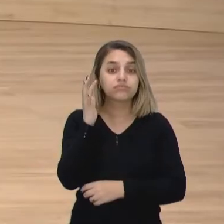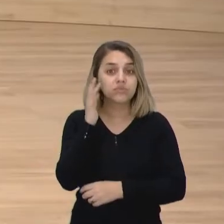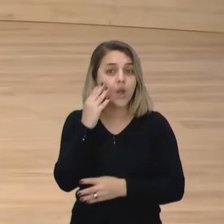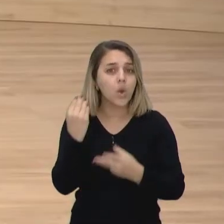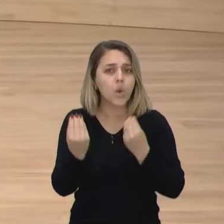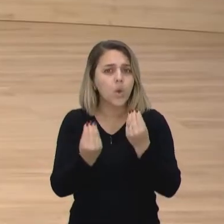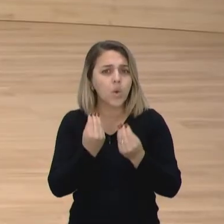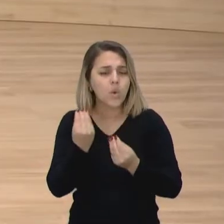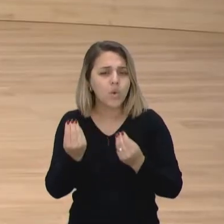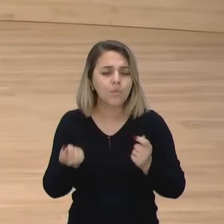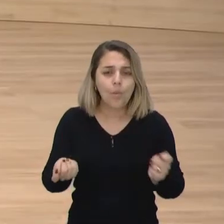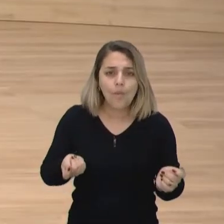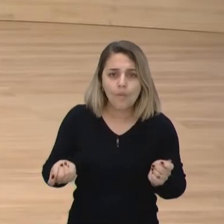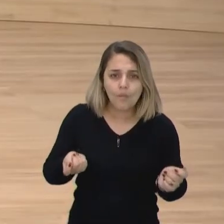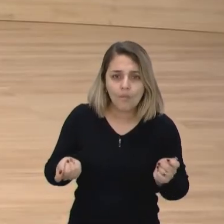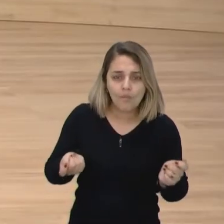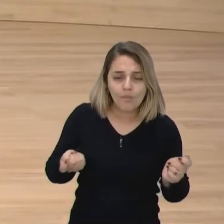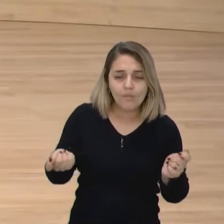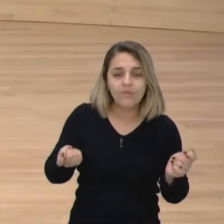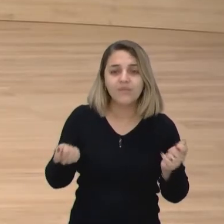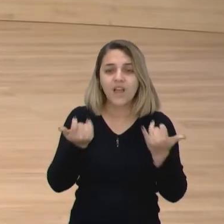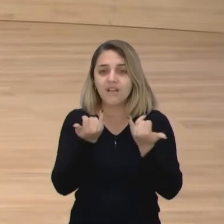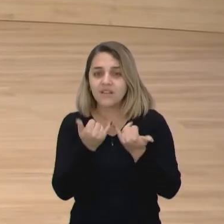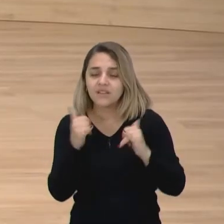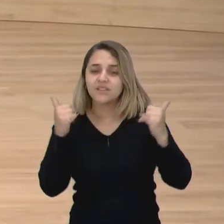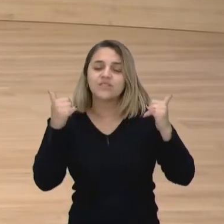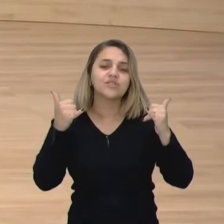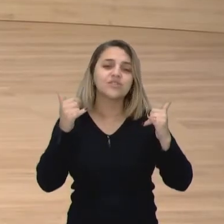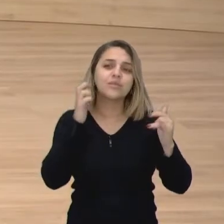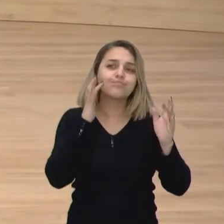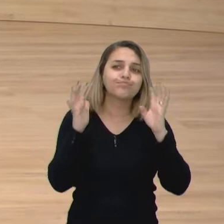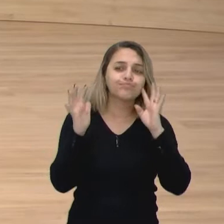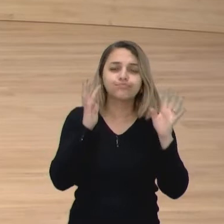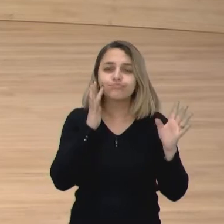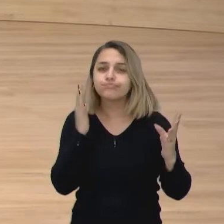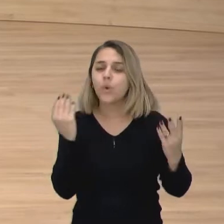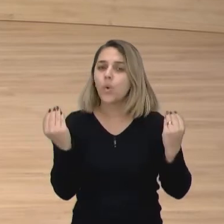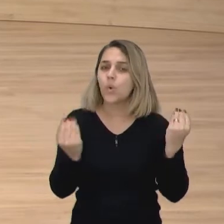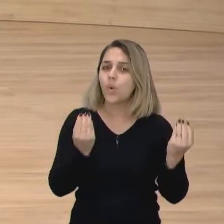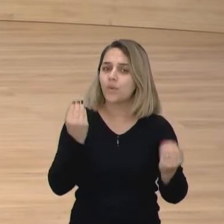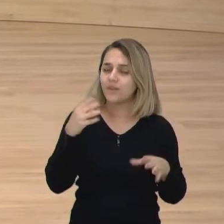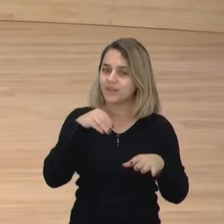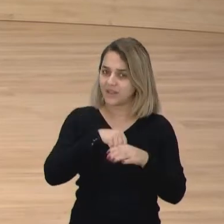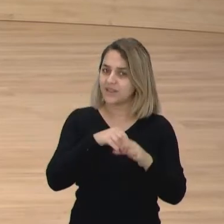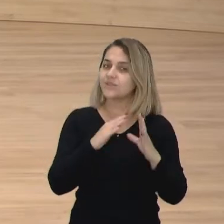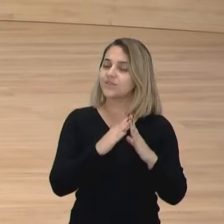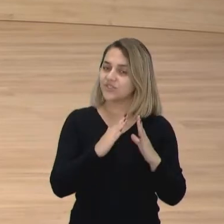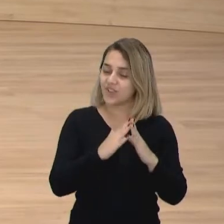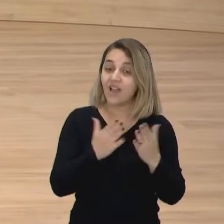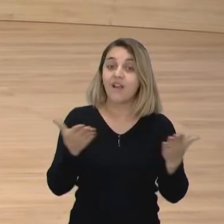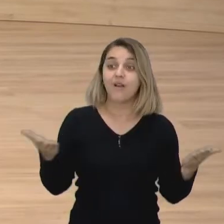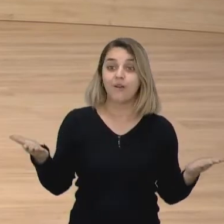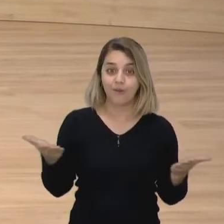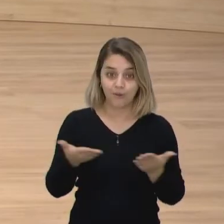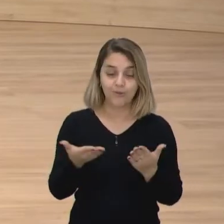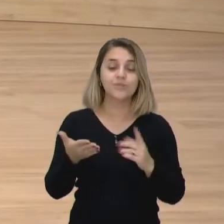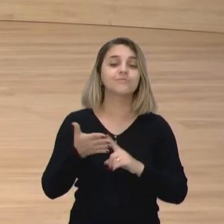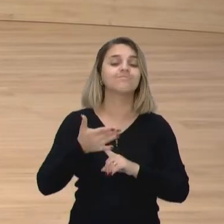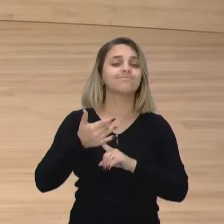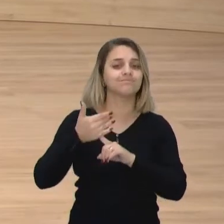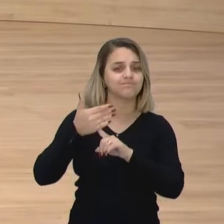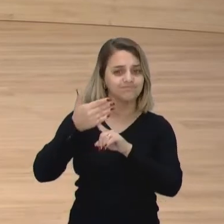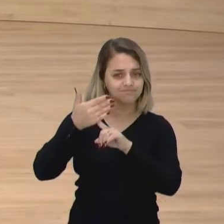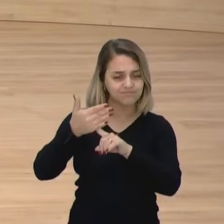como economizar energia, como que a gente está pensando isso nas residências. Hoje, essa tecnologia,